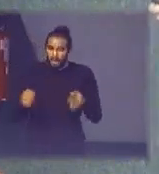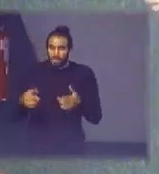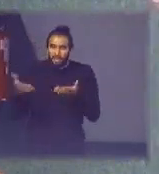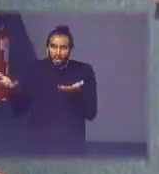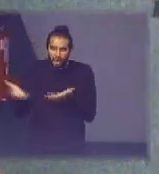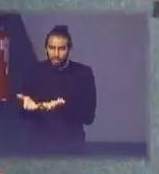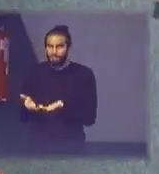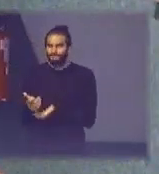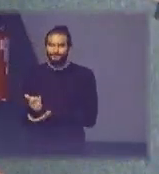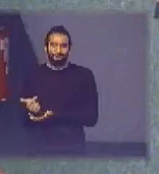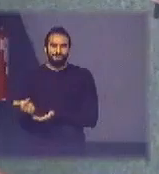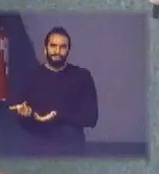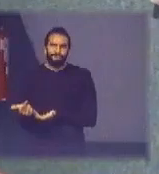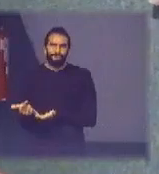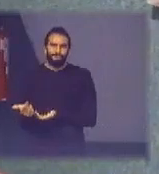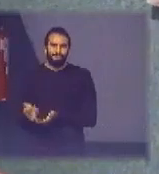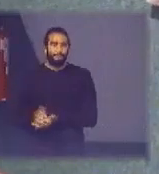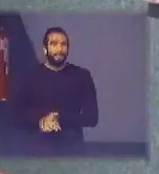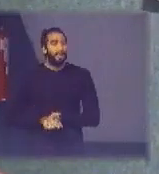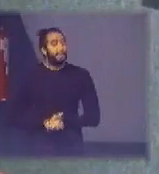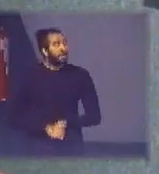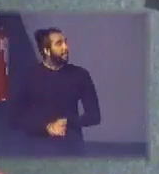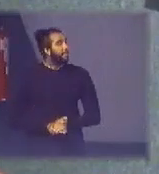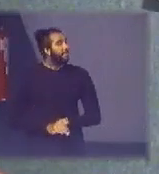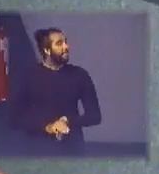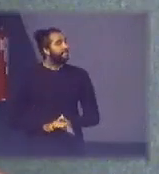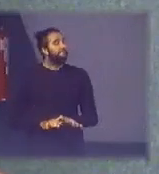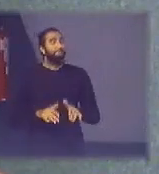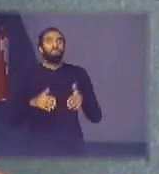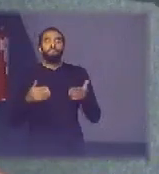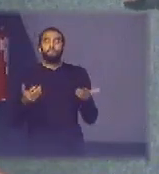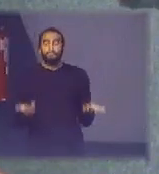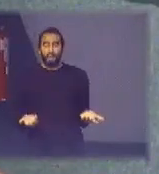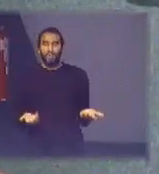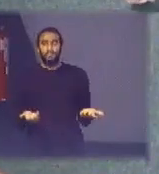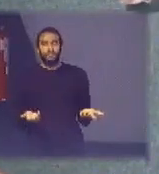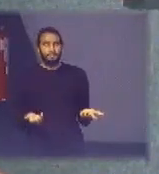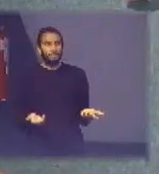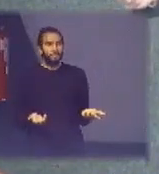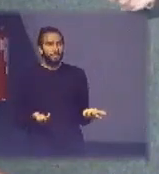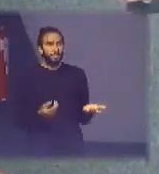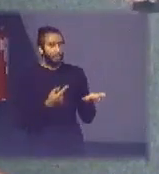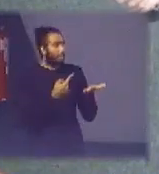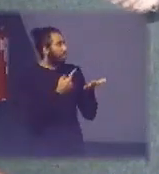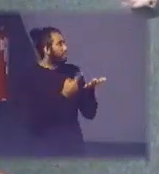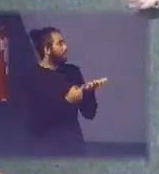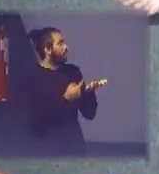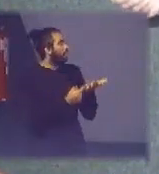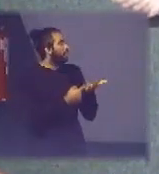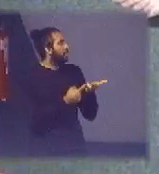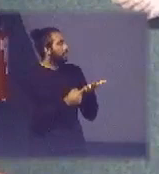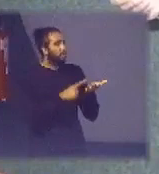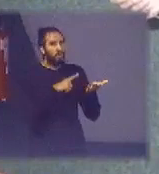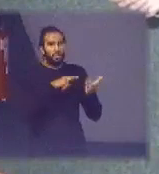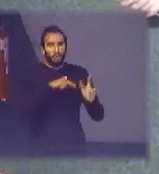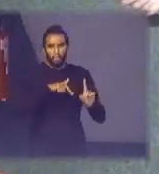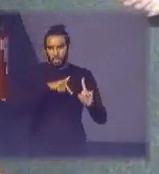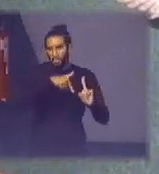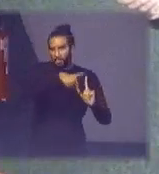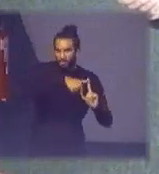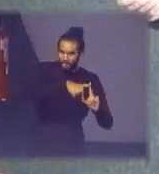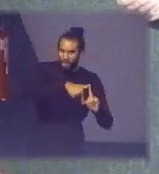mesmo bom apesar bom quanto ao acordo nós temos metas bastante